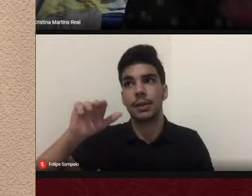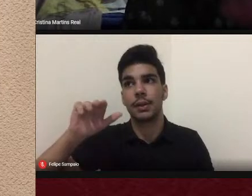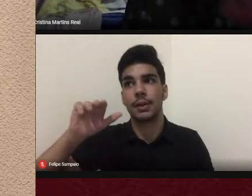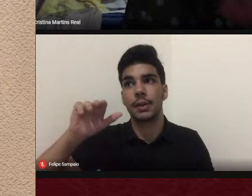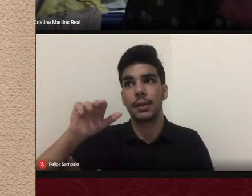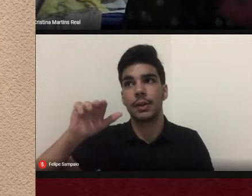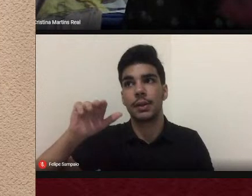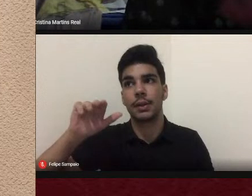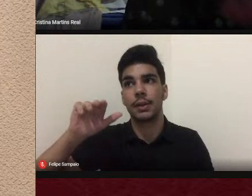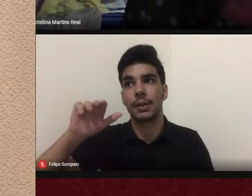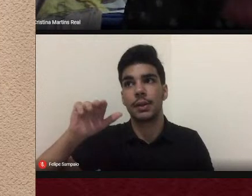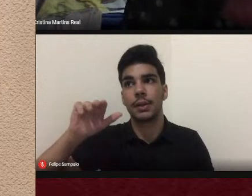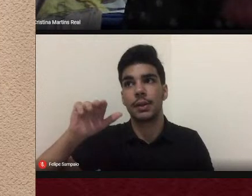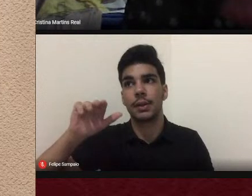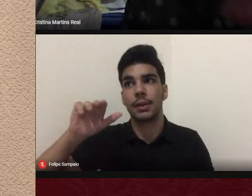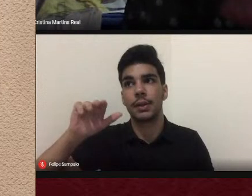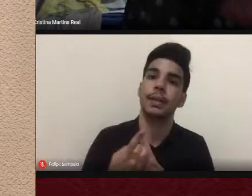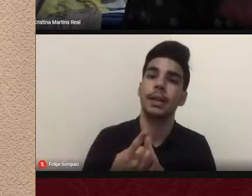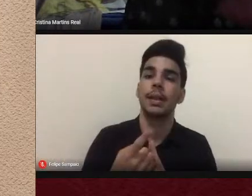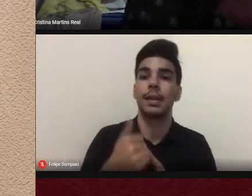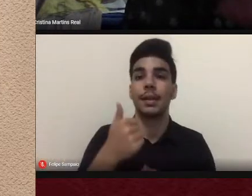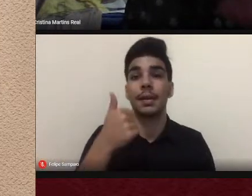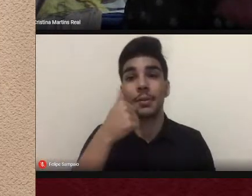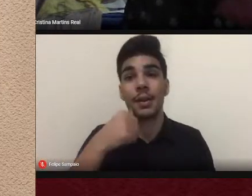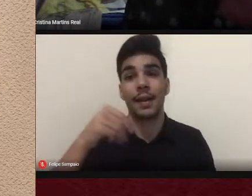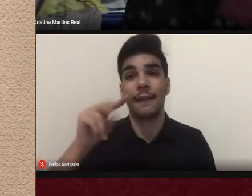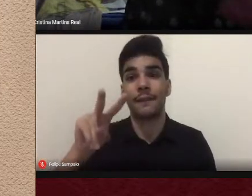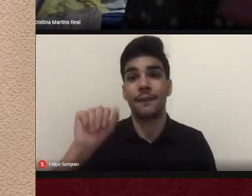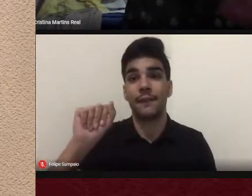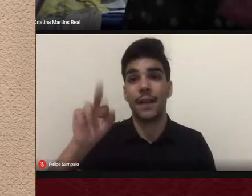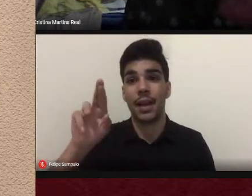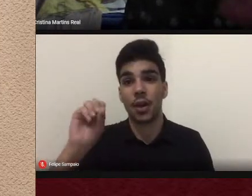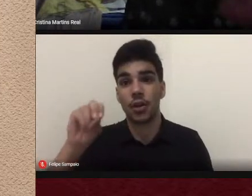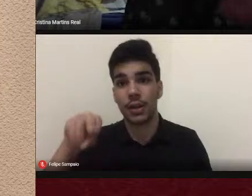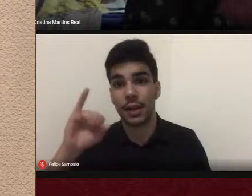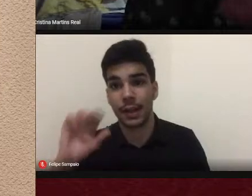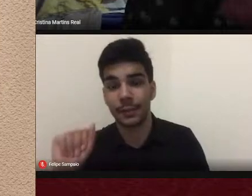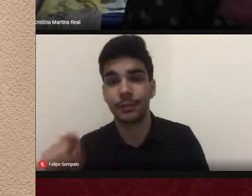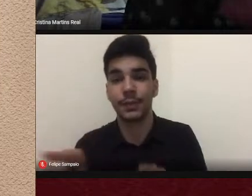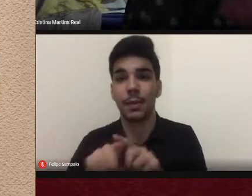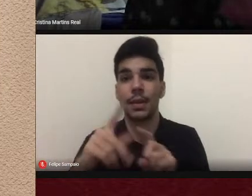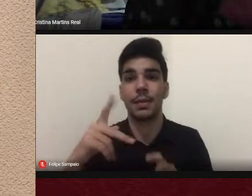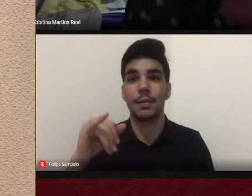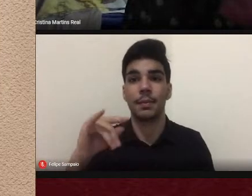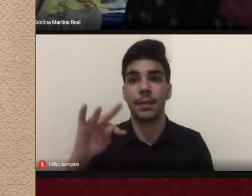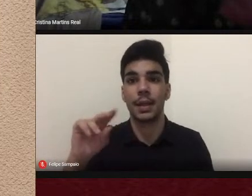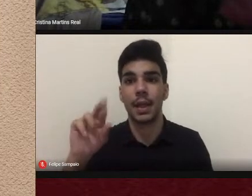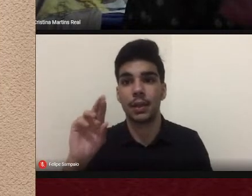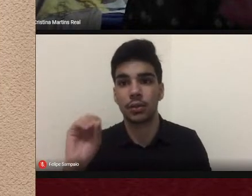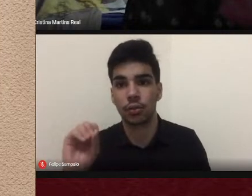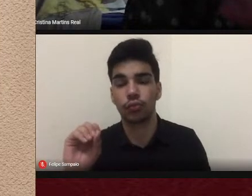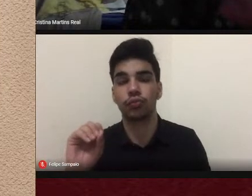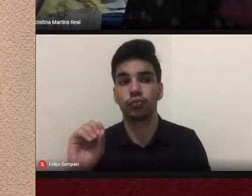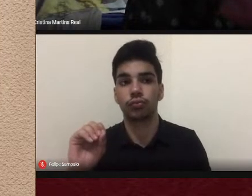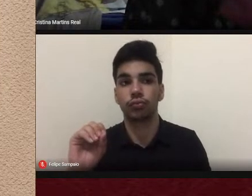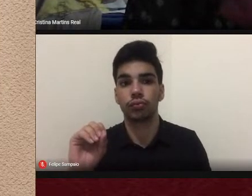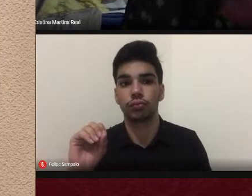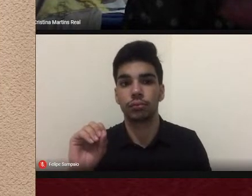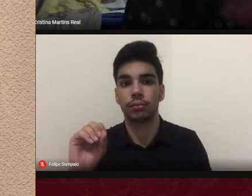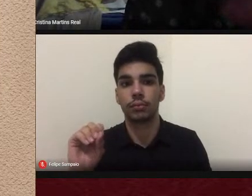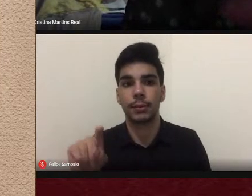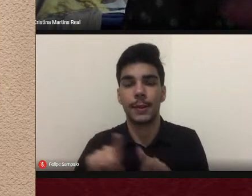Pietro de Oliveira, que é técnica na UFGD, e ela tratou do programa Mobilidade